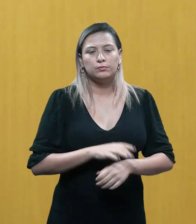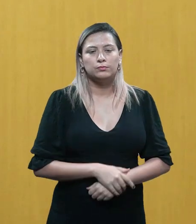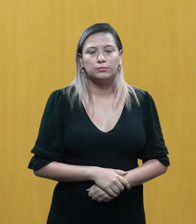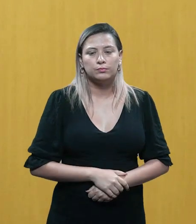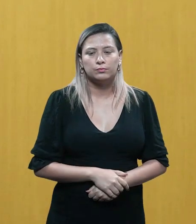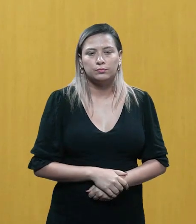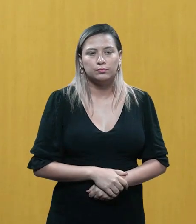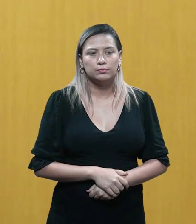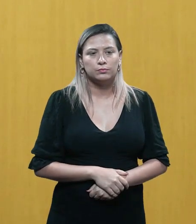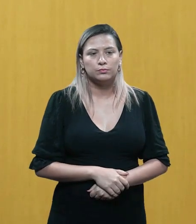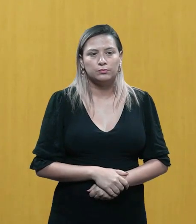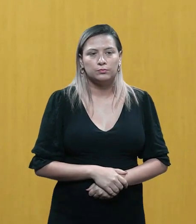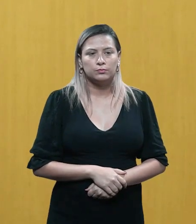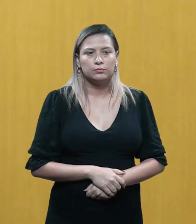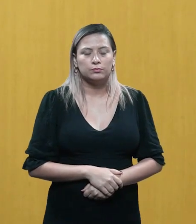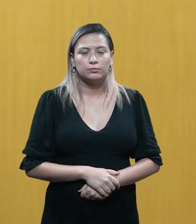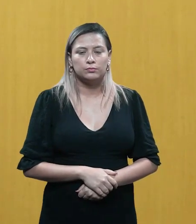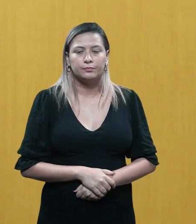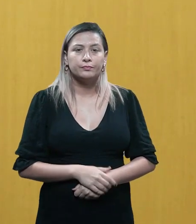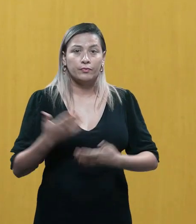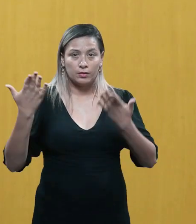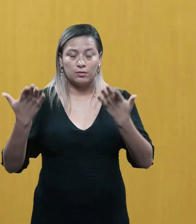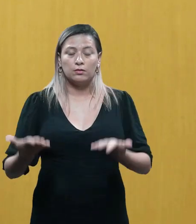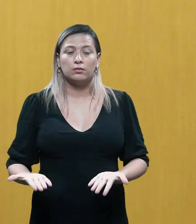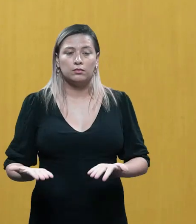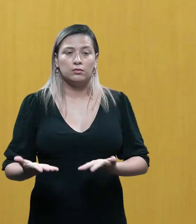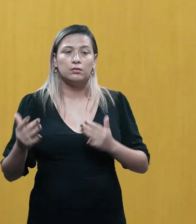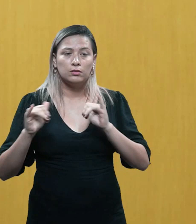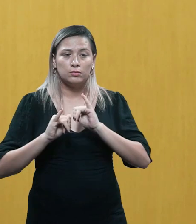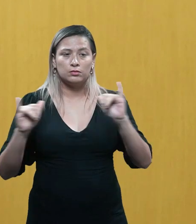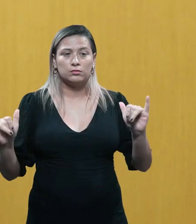muito natural. Isso faz parte do processo, certo?